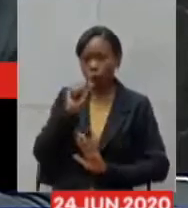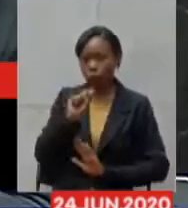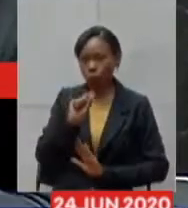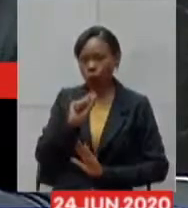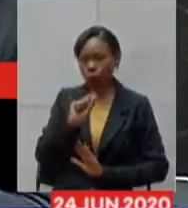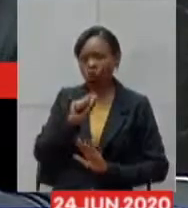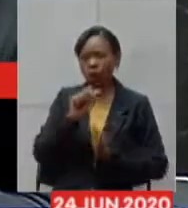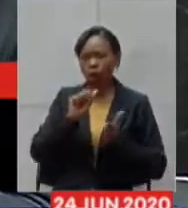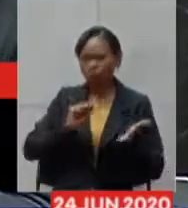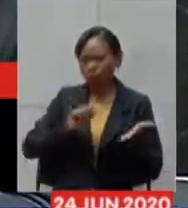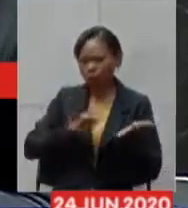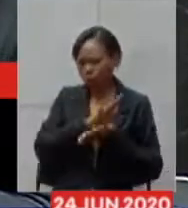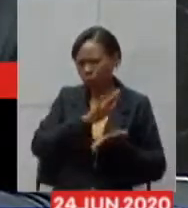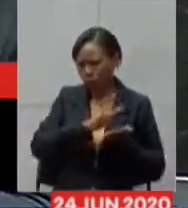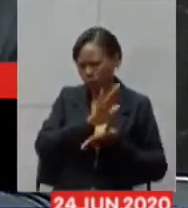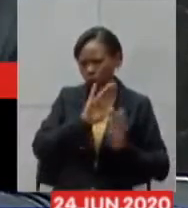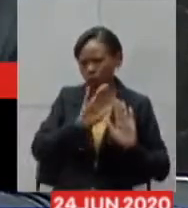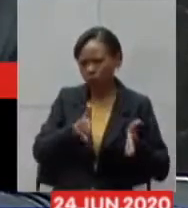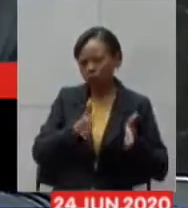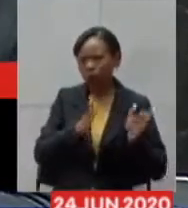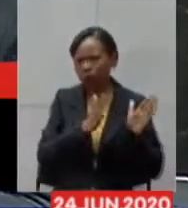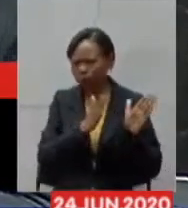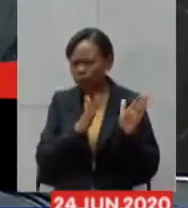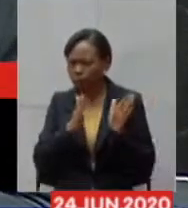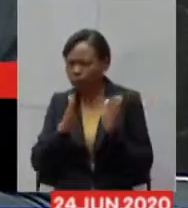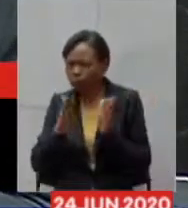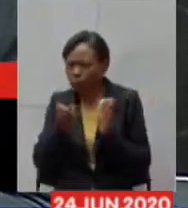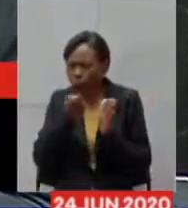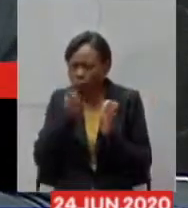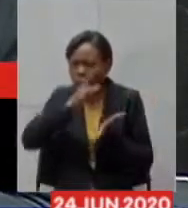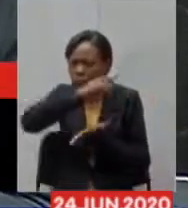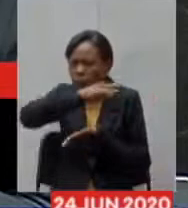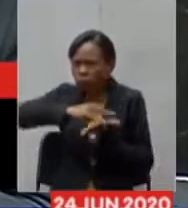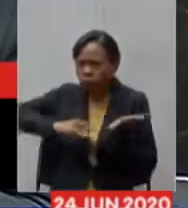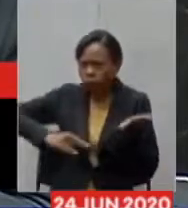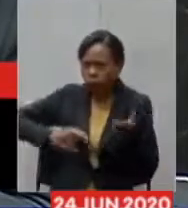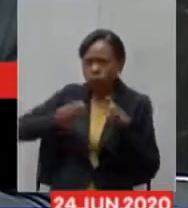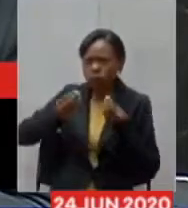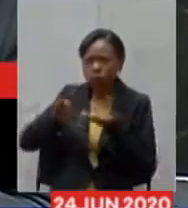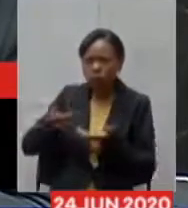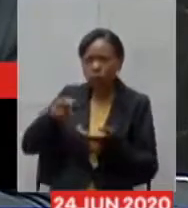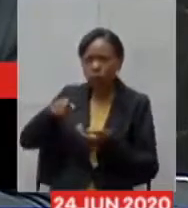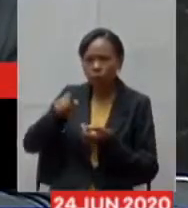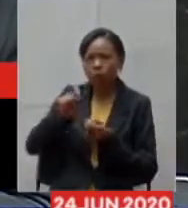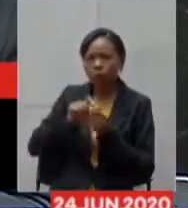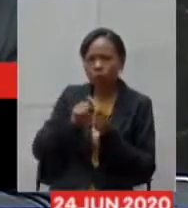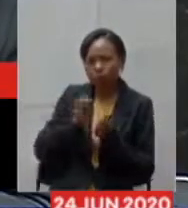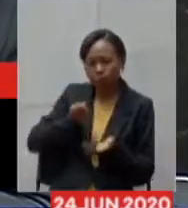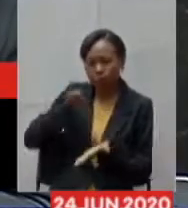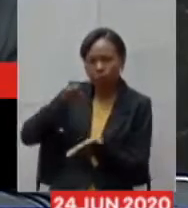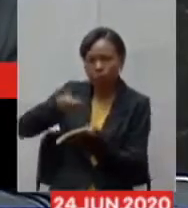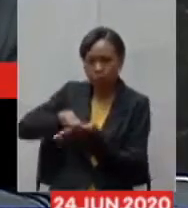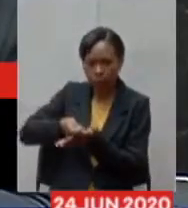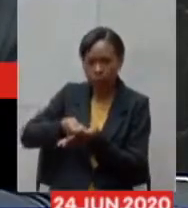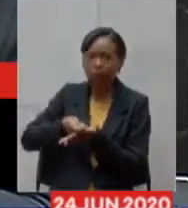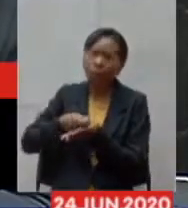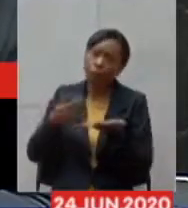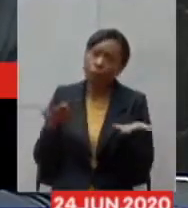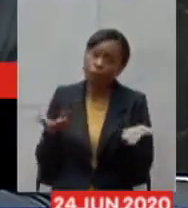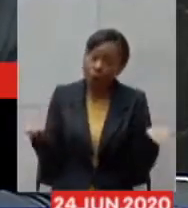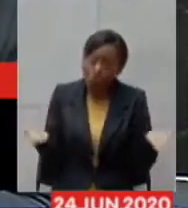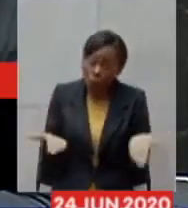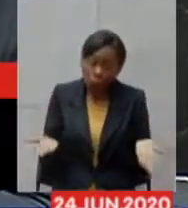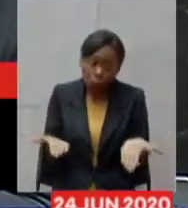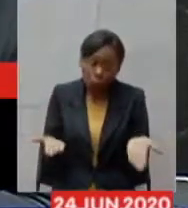publicada e já está em fase de receber a documentação do prestador para poder fazer efetivamente o pagamento então não há nesse momento